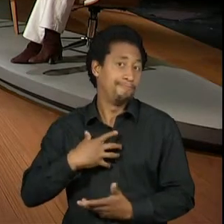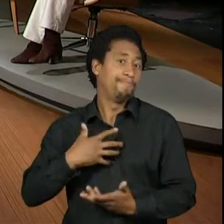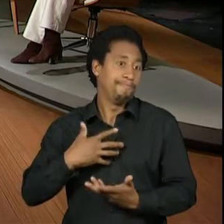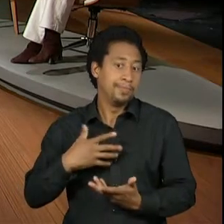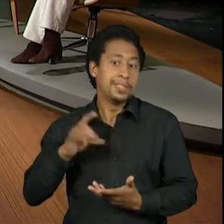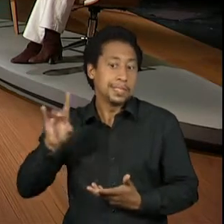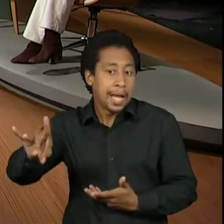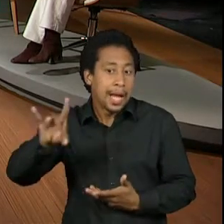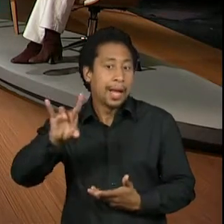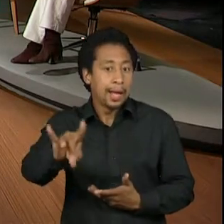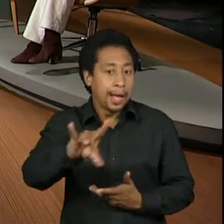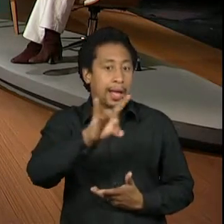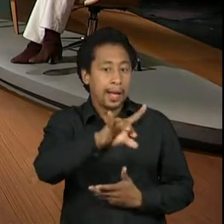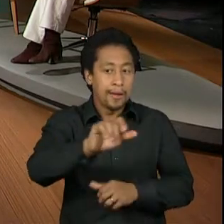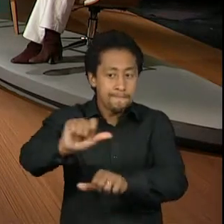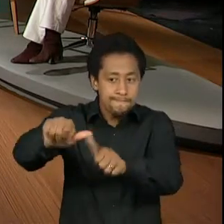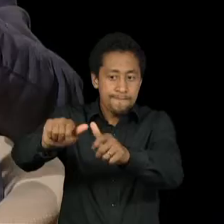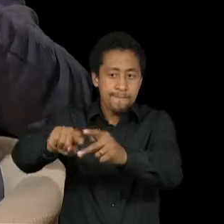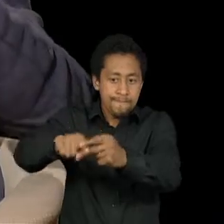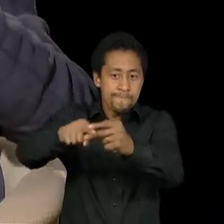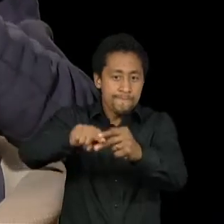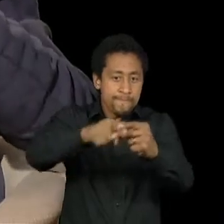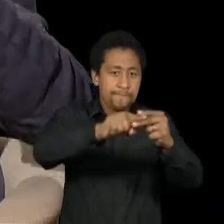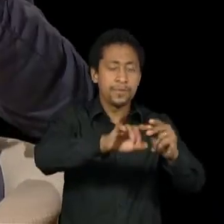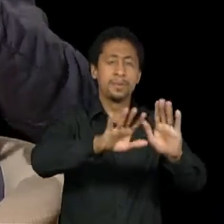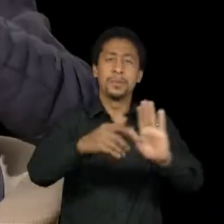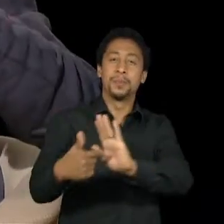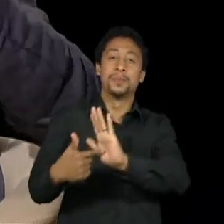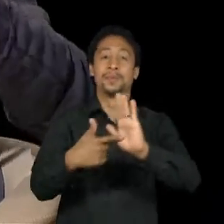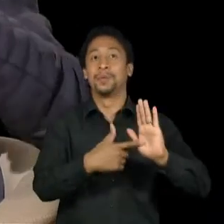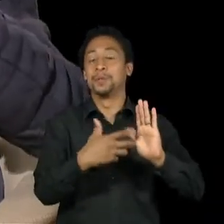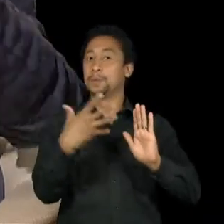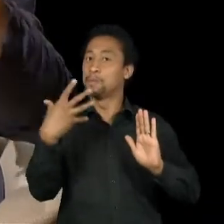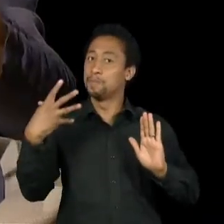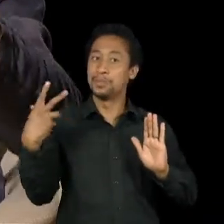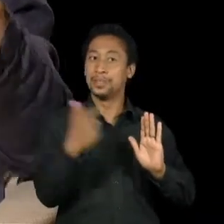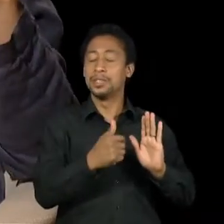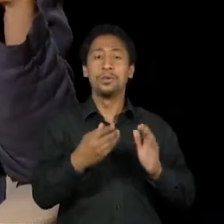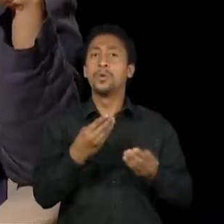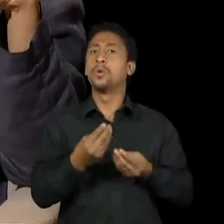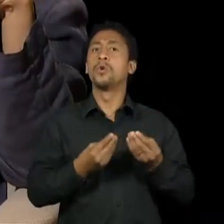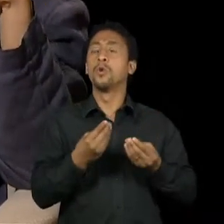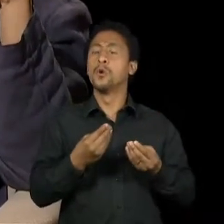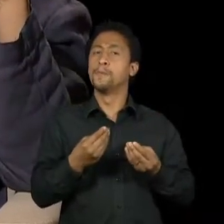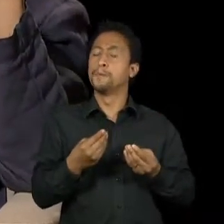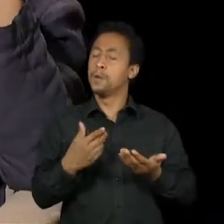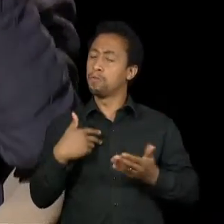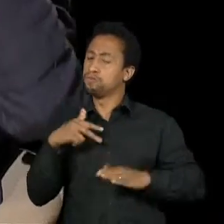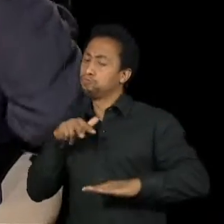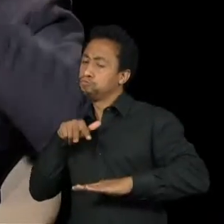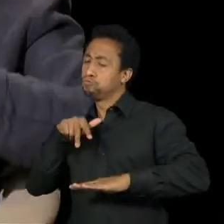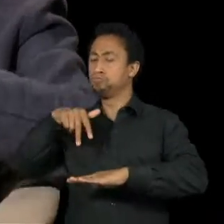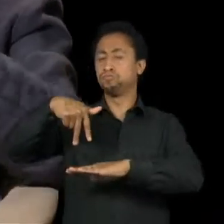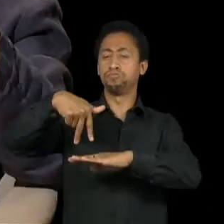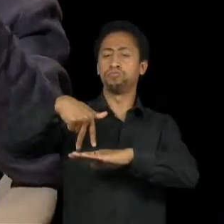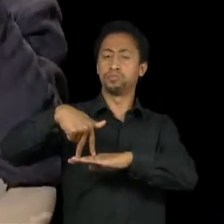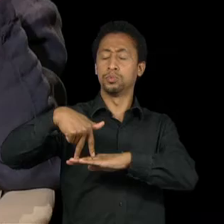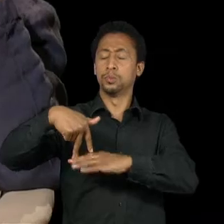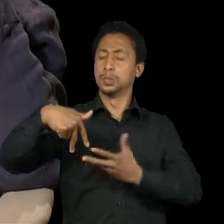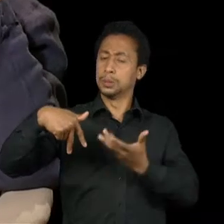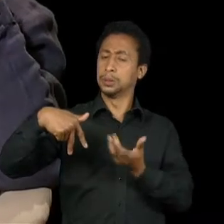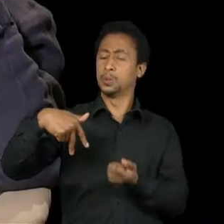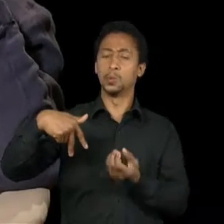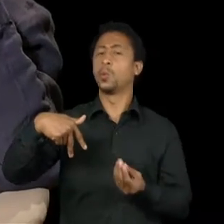o bonito é isso. É como a gente se coloca dentro desse rigor